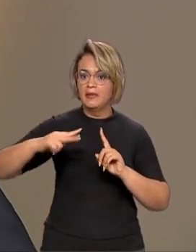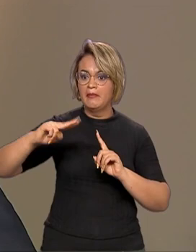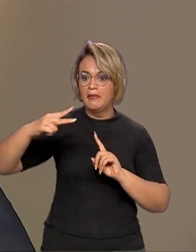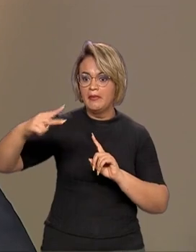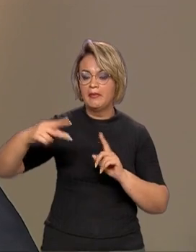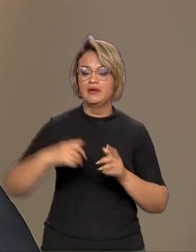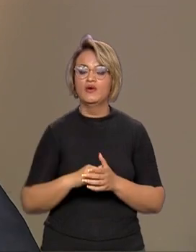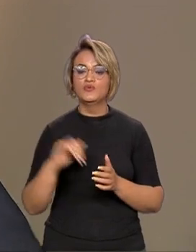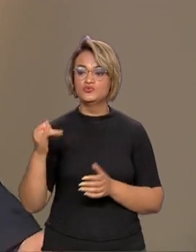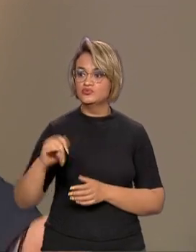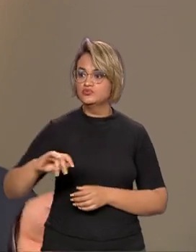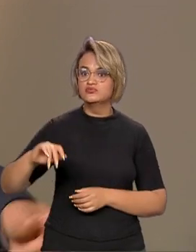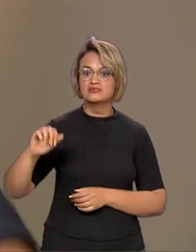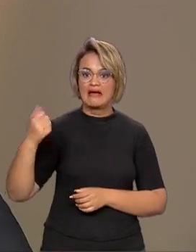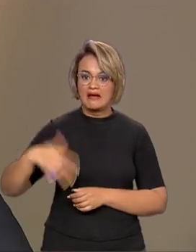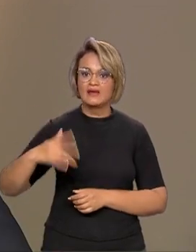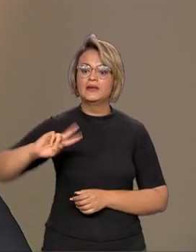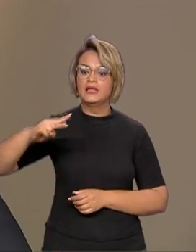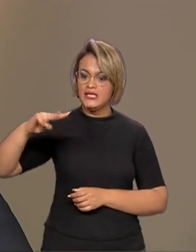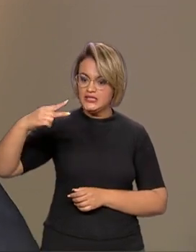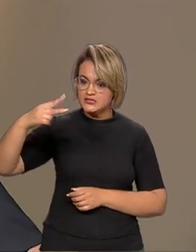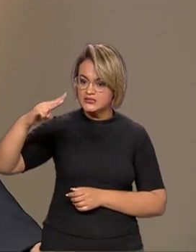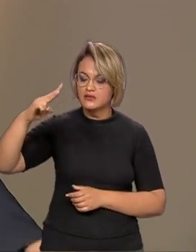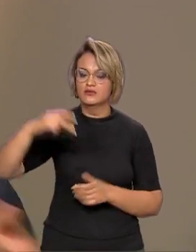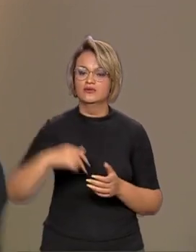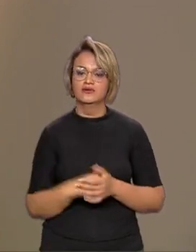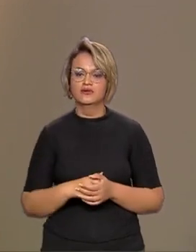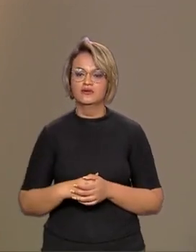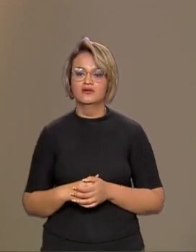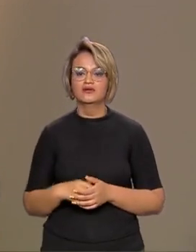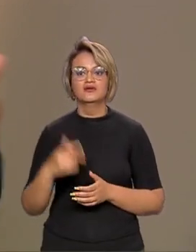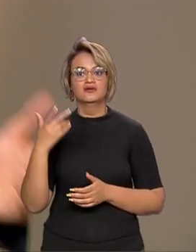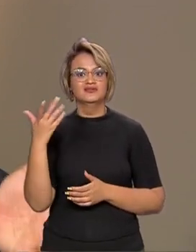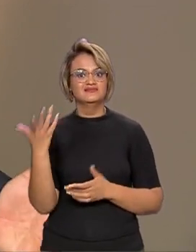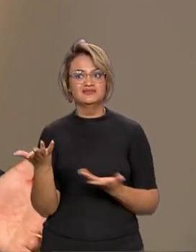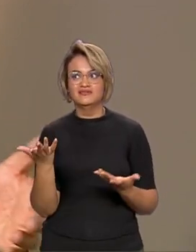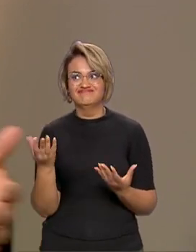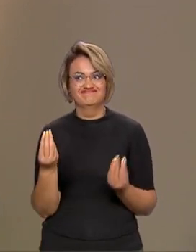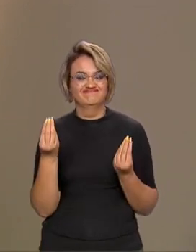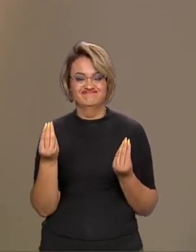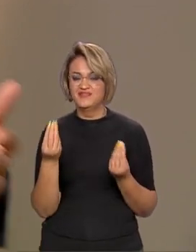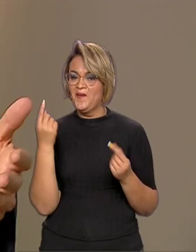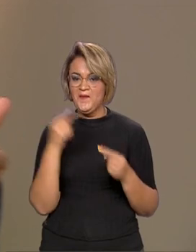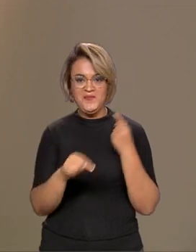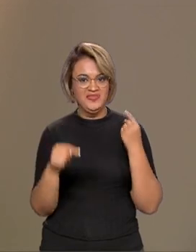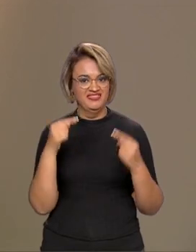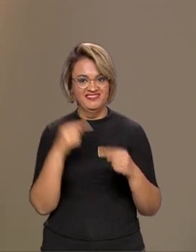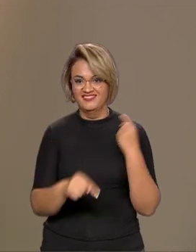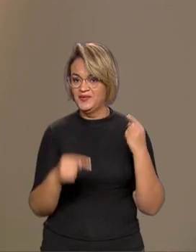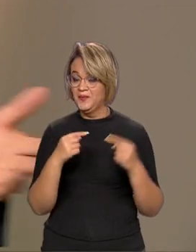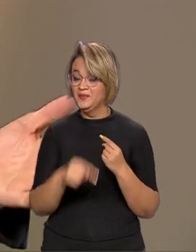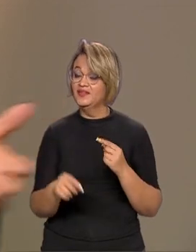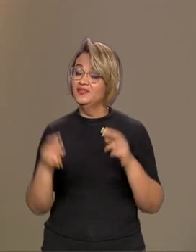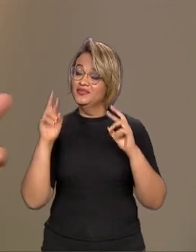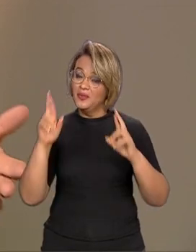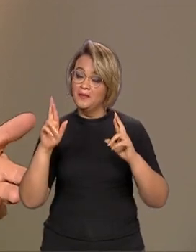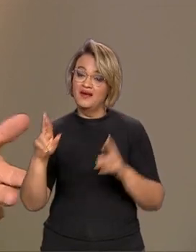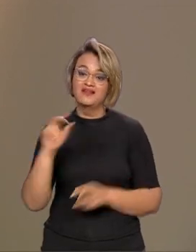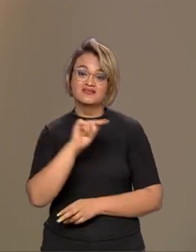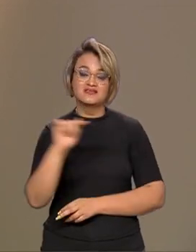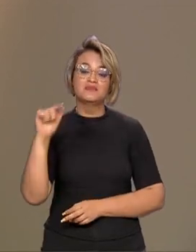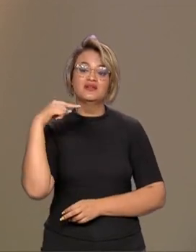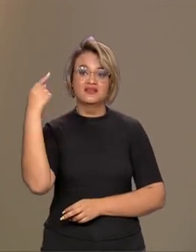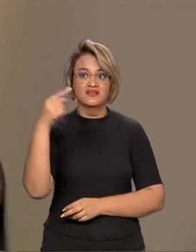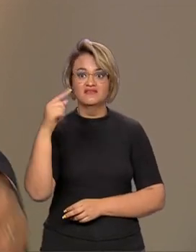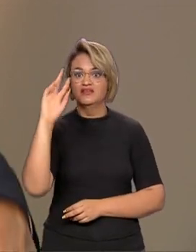o juro alto crescendo, do ponto de vista do juro real. Então, é uma insanidade. Eu espero que, na semana que vem, essa